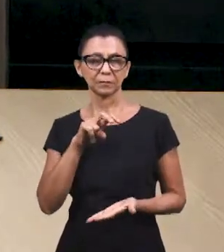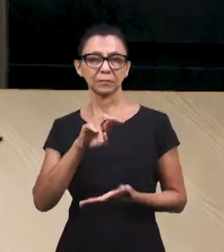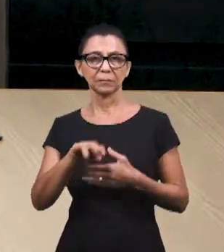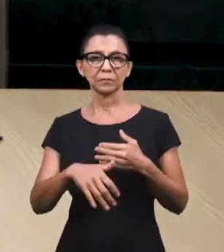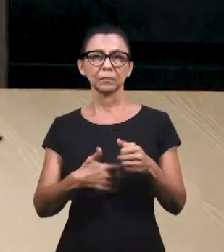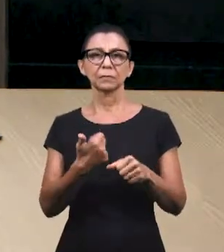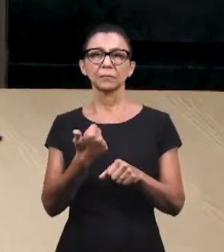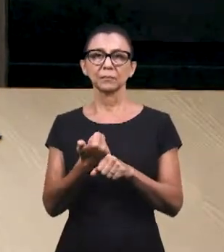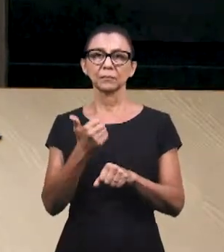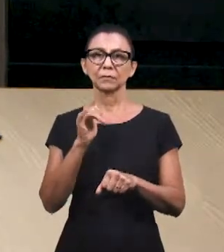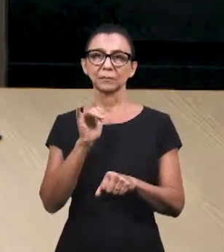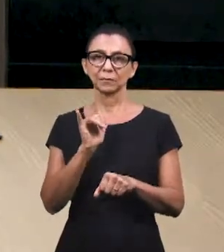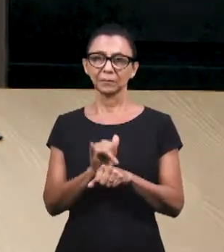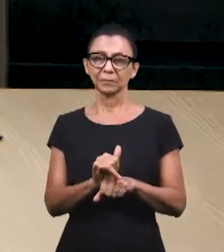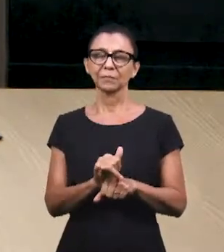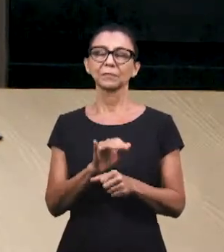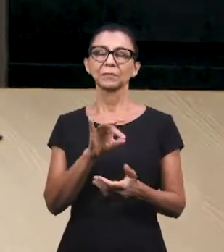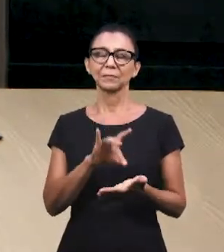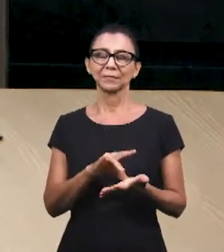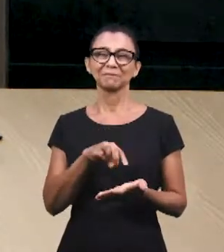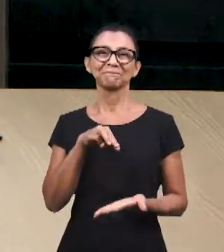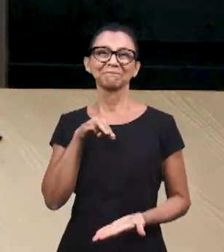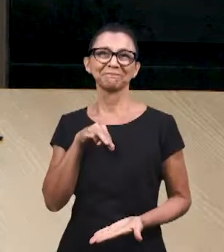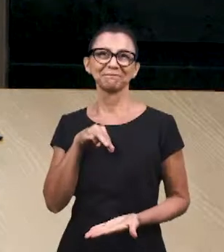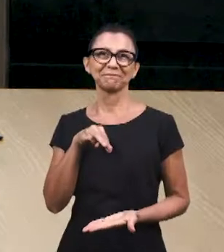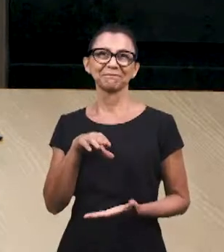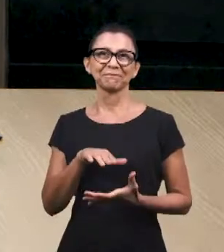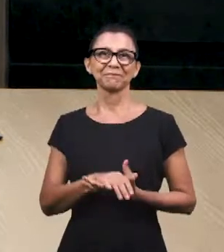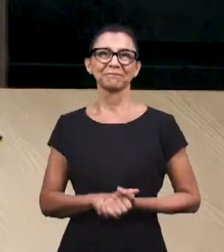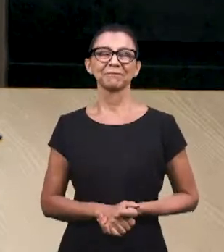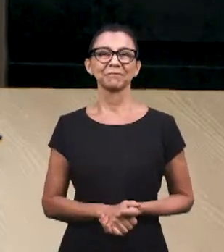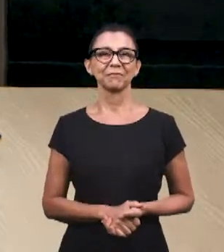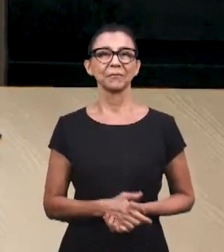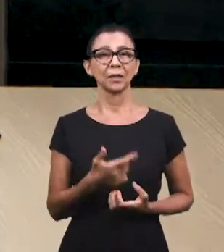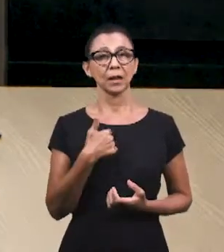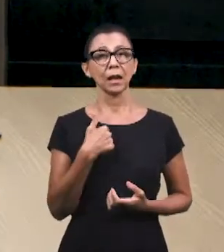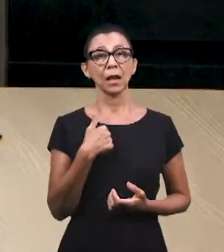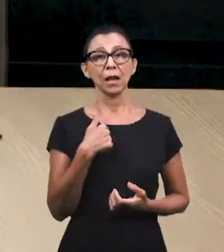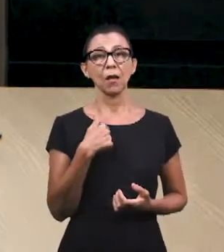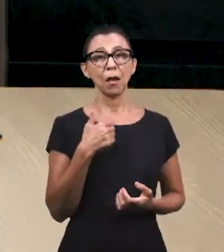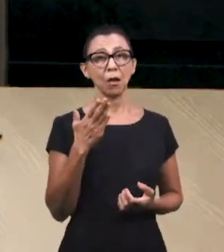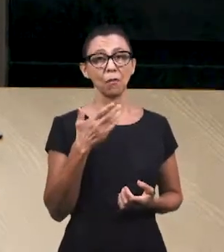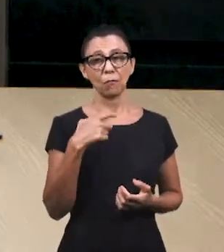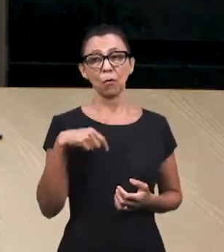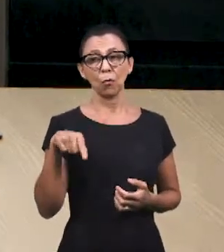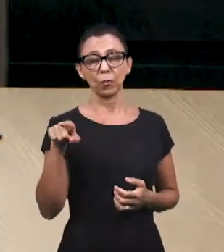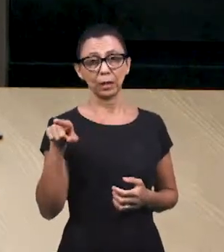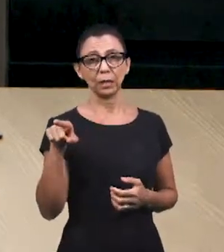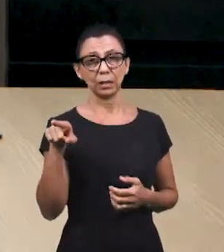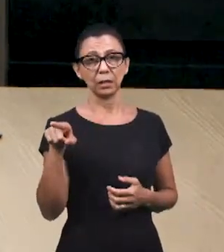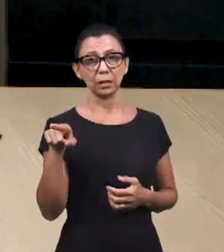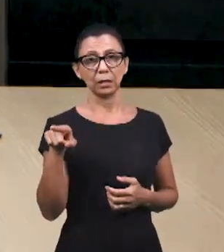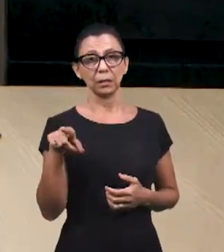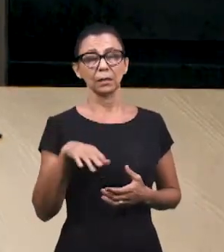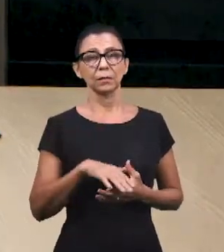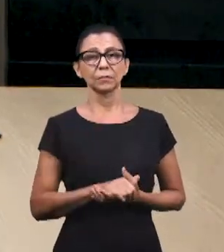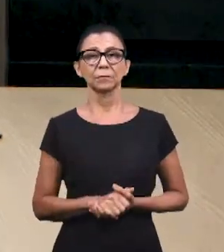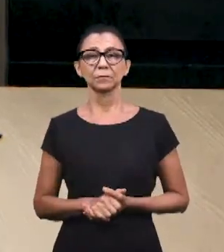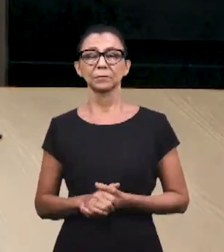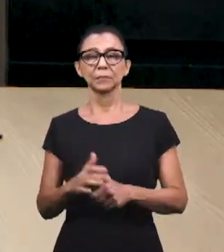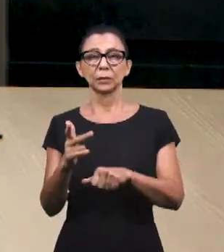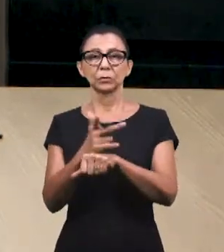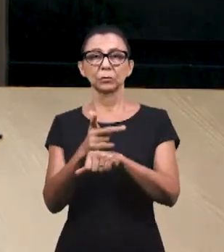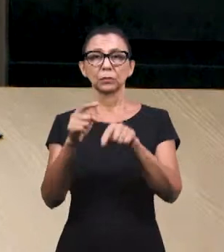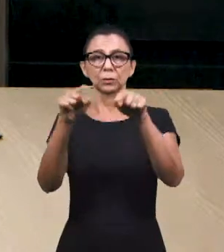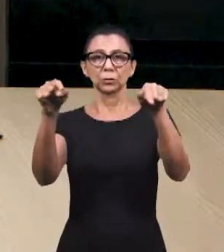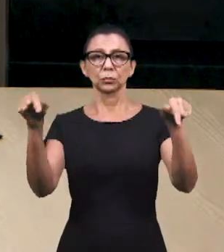do YouTube, nosso canal oficial. E eu já estou me direcionando, me dirigindo para lá, deixando essa sala, para ir para o